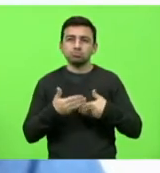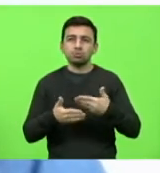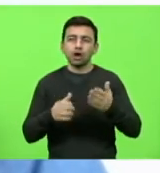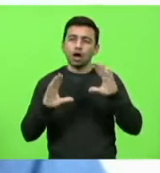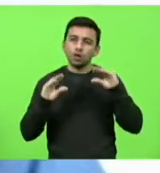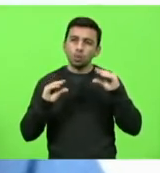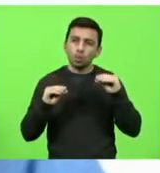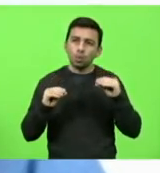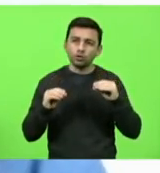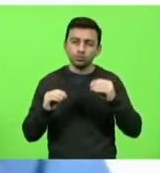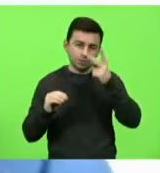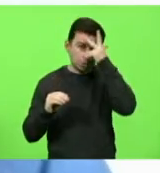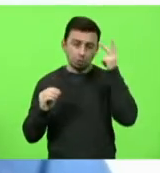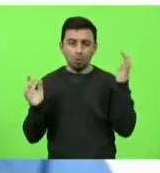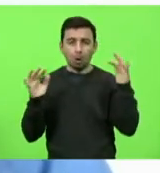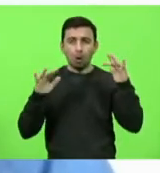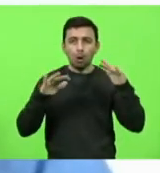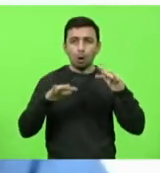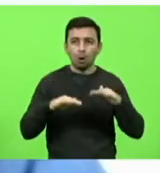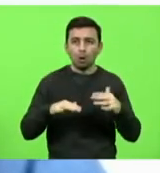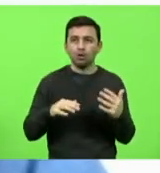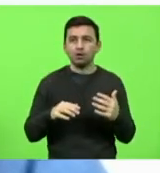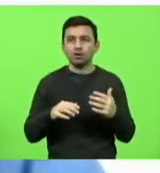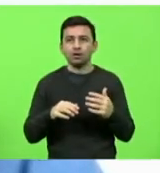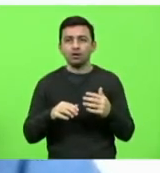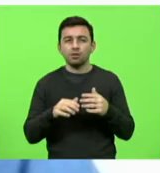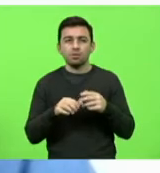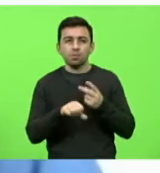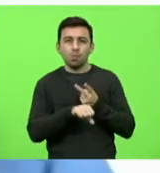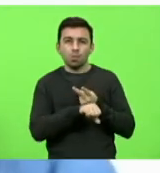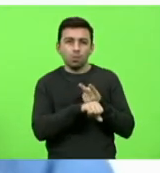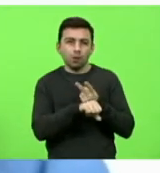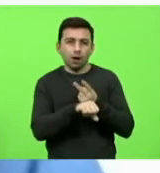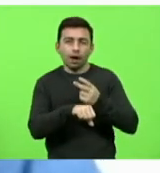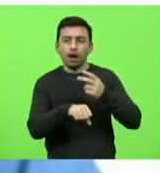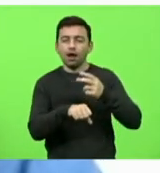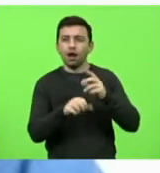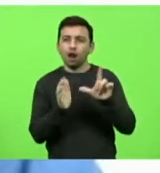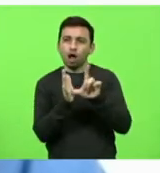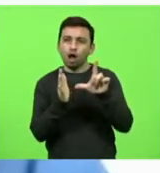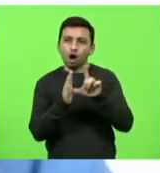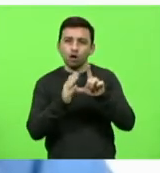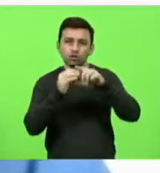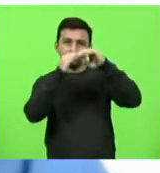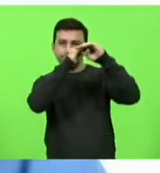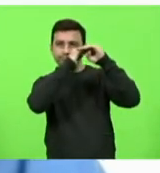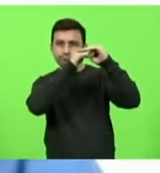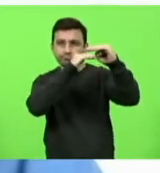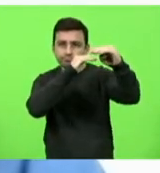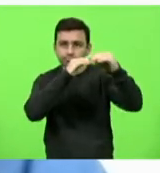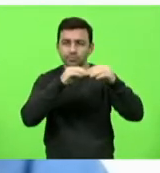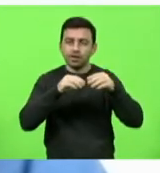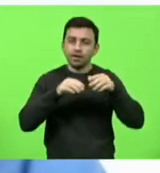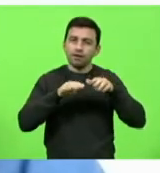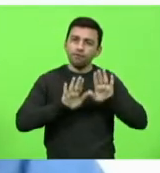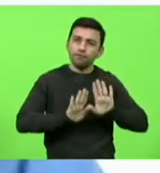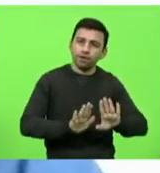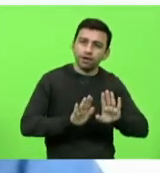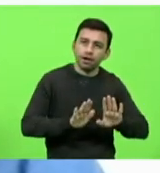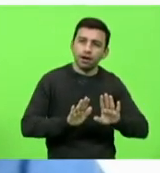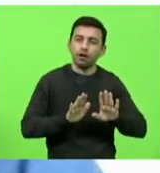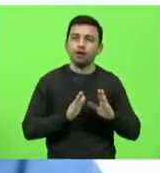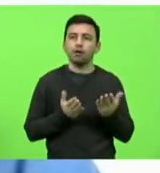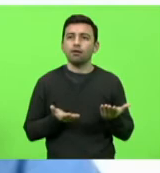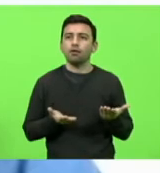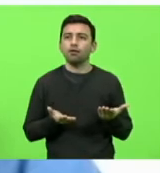aglomerar, buscar marquises de lojas, buscar viaduto, buscar espaços públicos